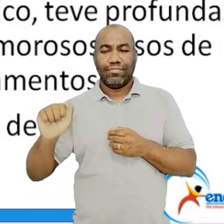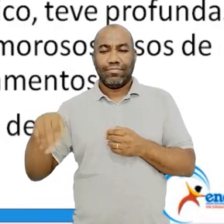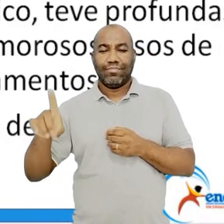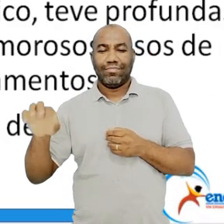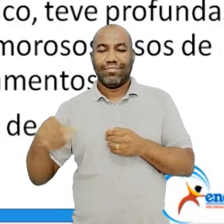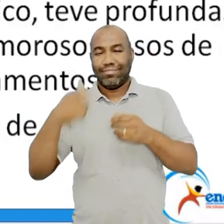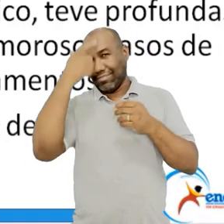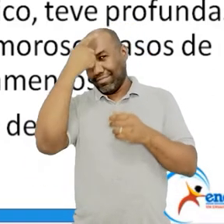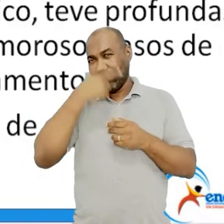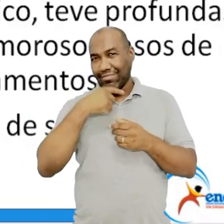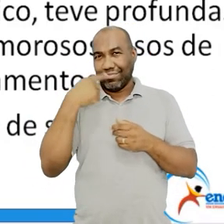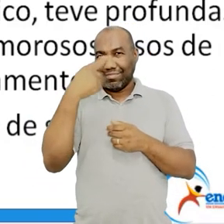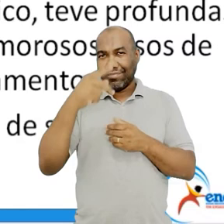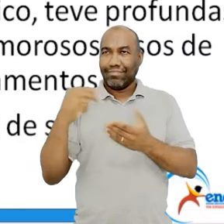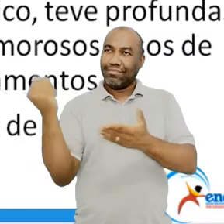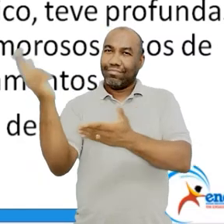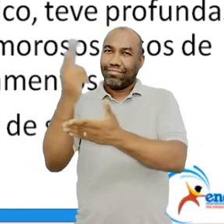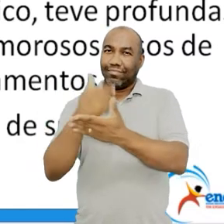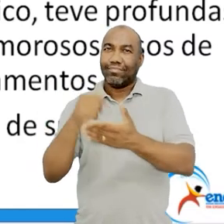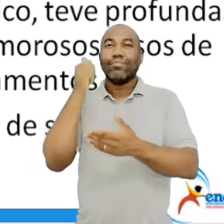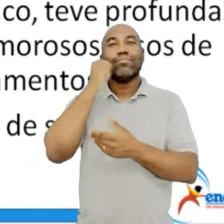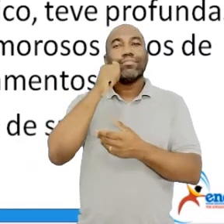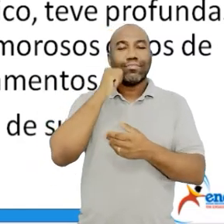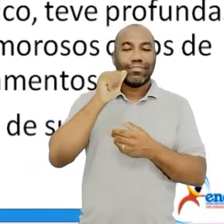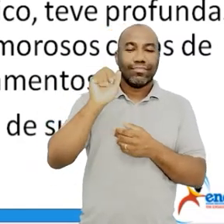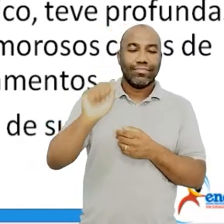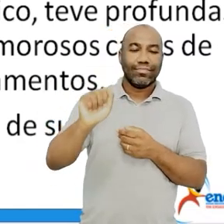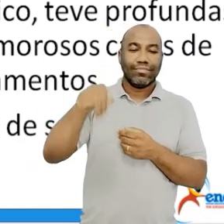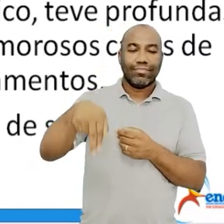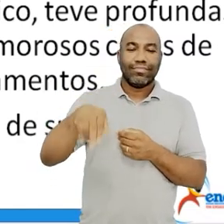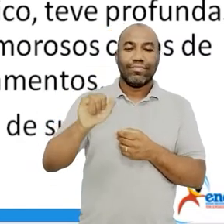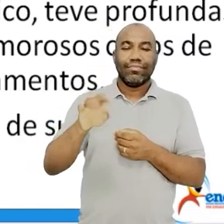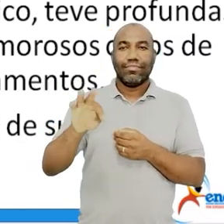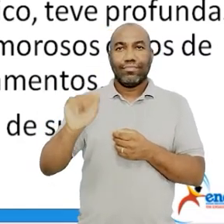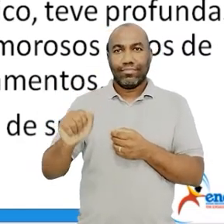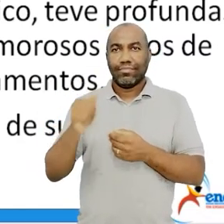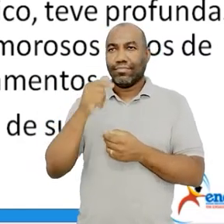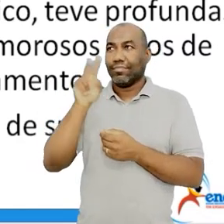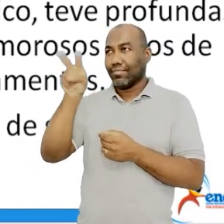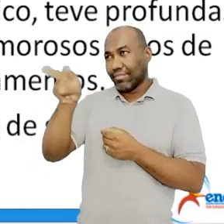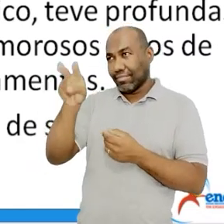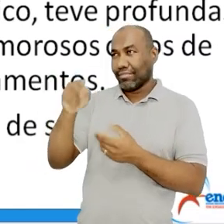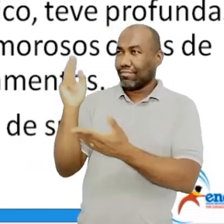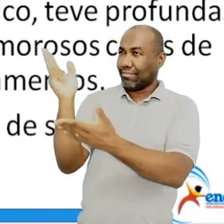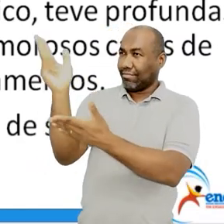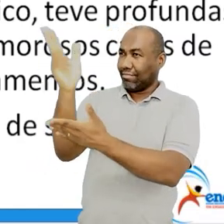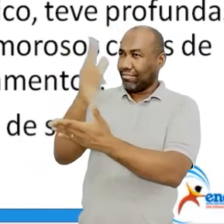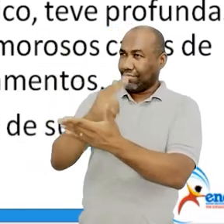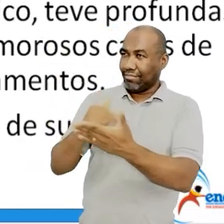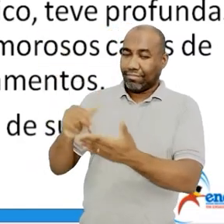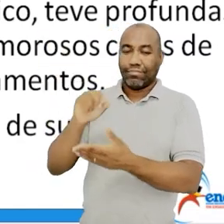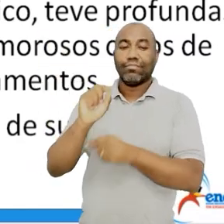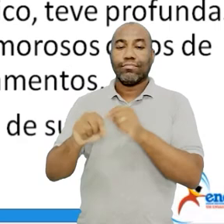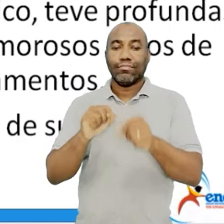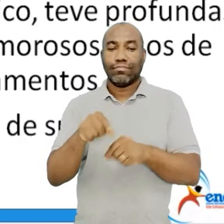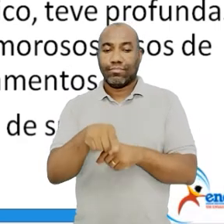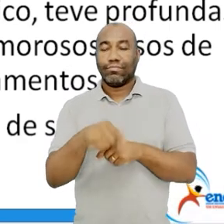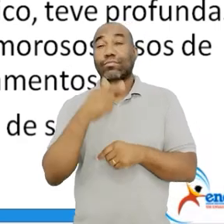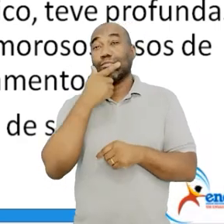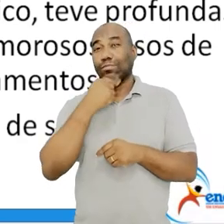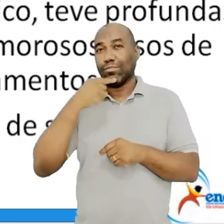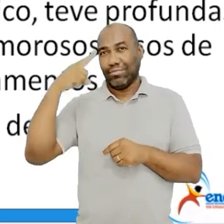Oswaldo de Andrade. Quem fez foi a Anitta Malfatti, certo? Oswaldo de Andrade, ele era bem polêmico,